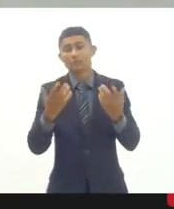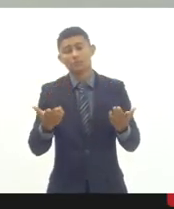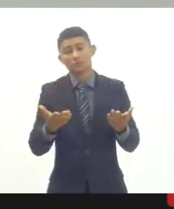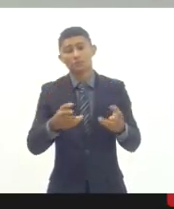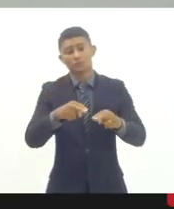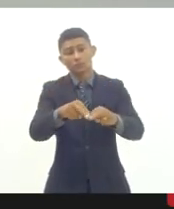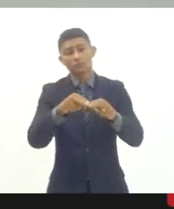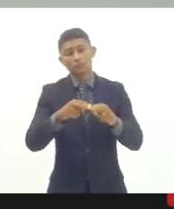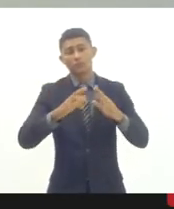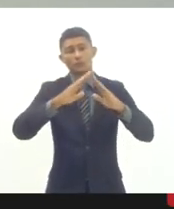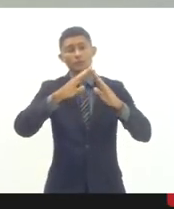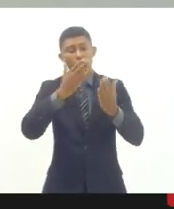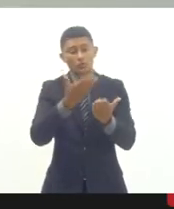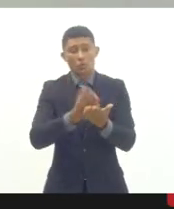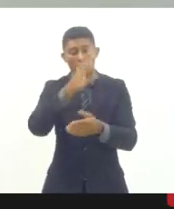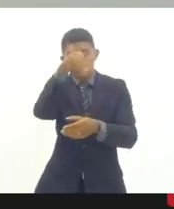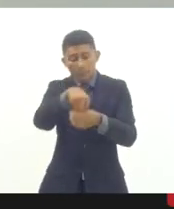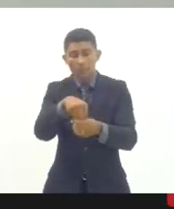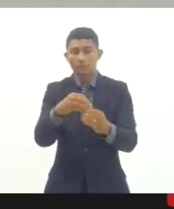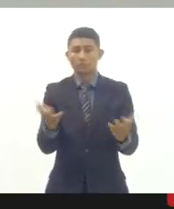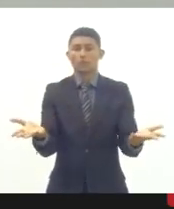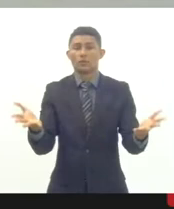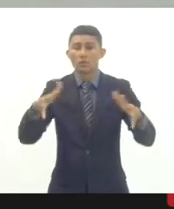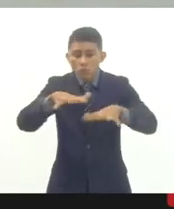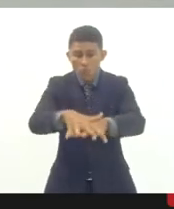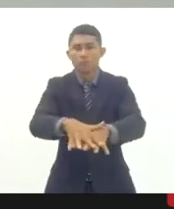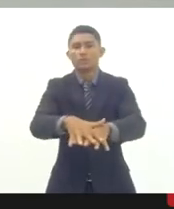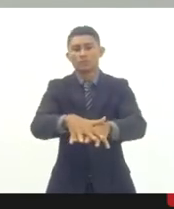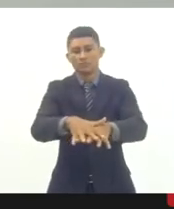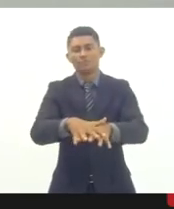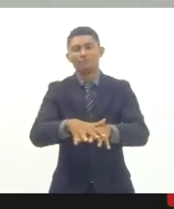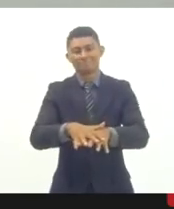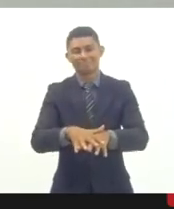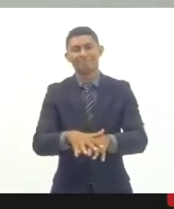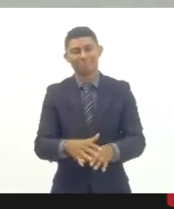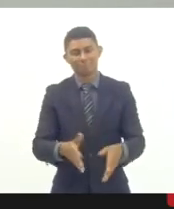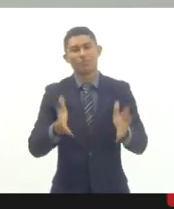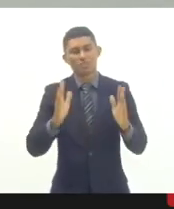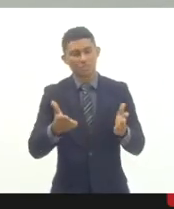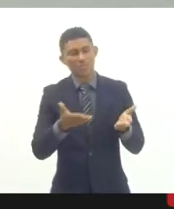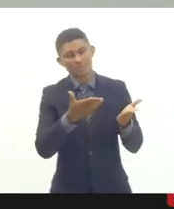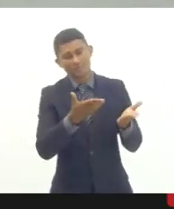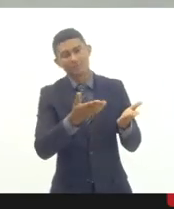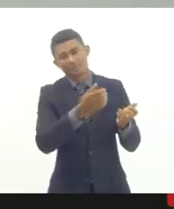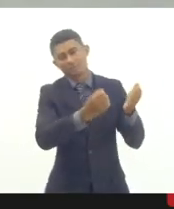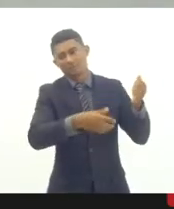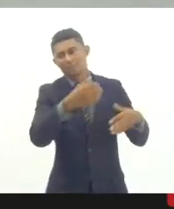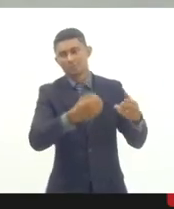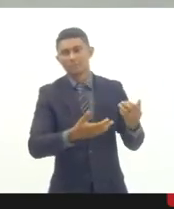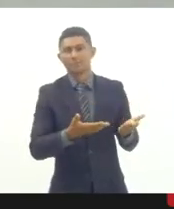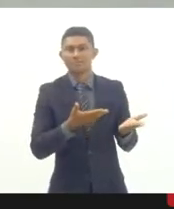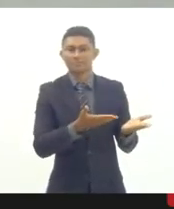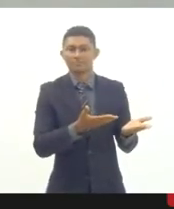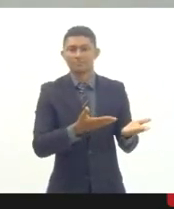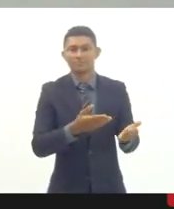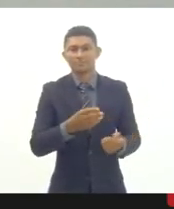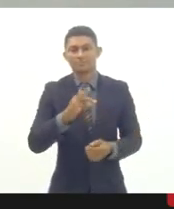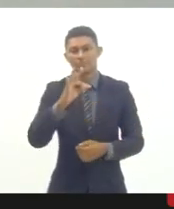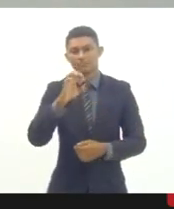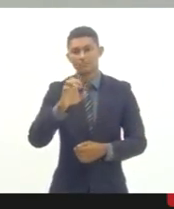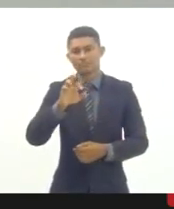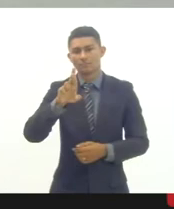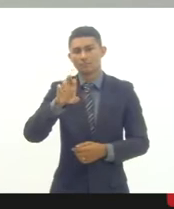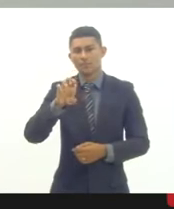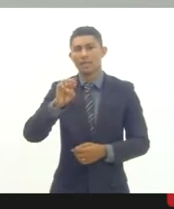inclusiva, que muito bem foi já colocada aqui pela Tereza,